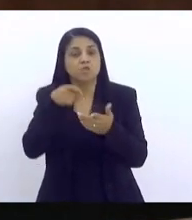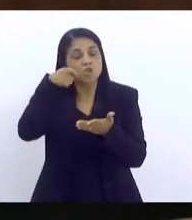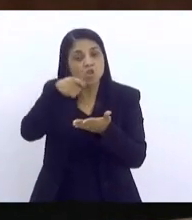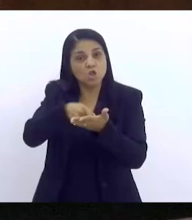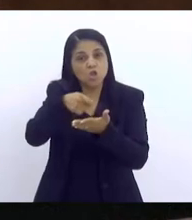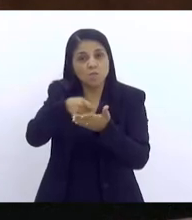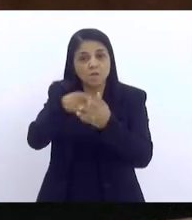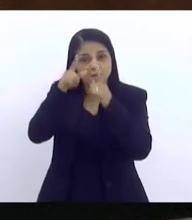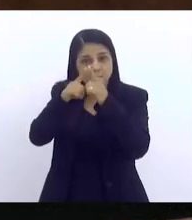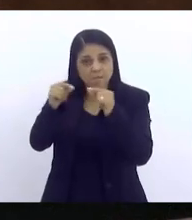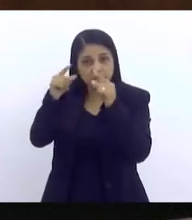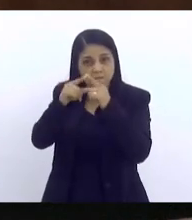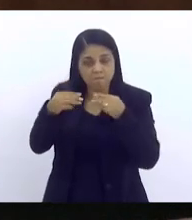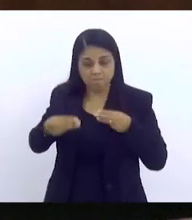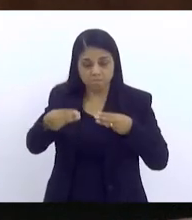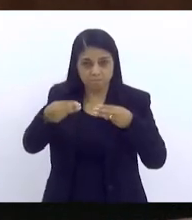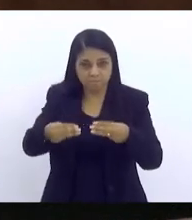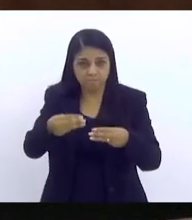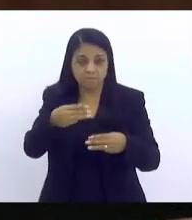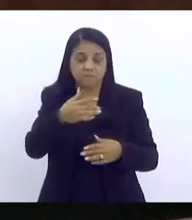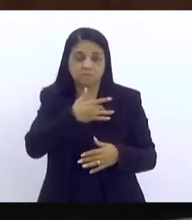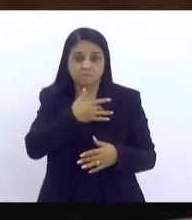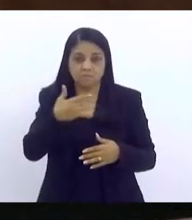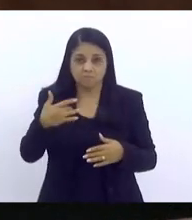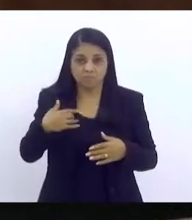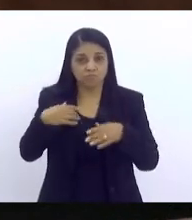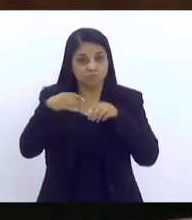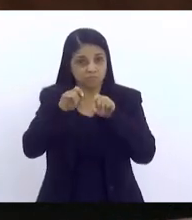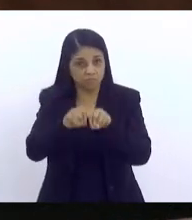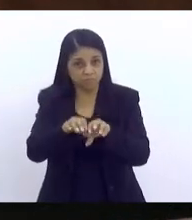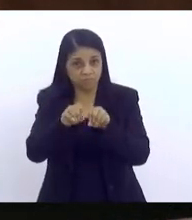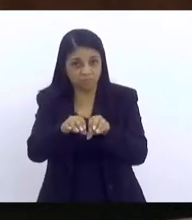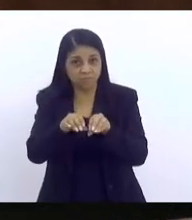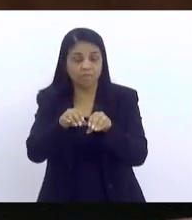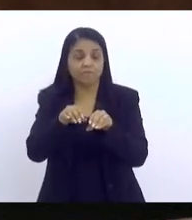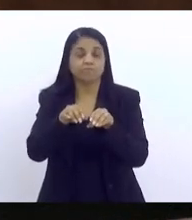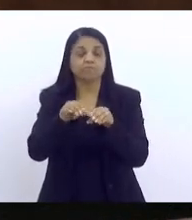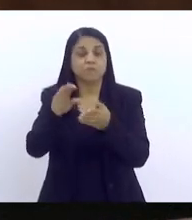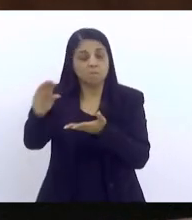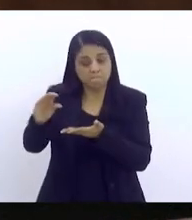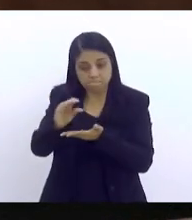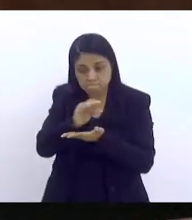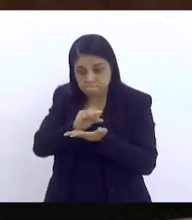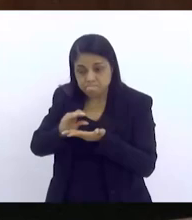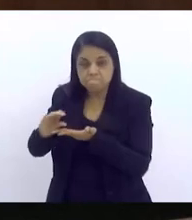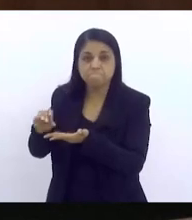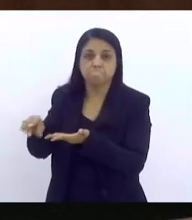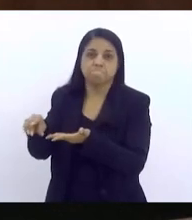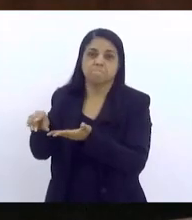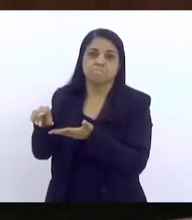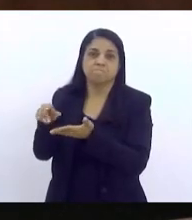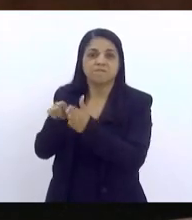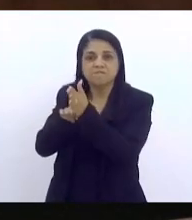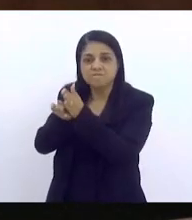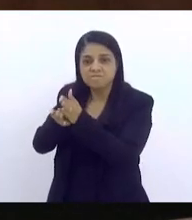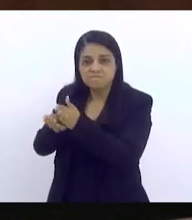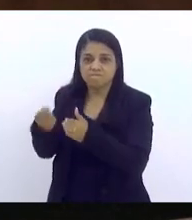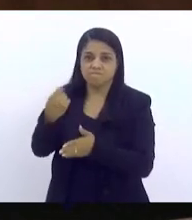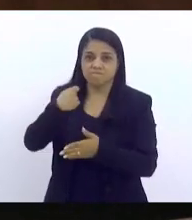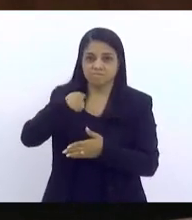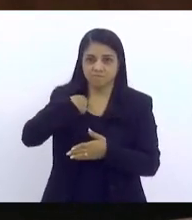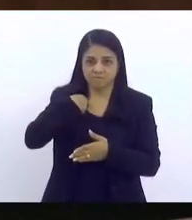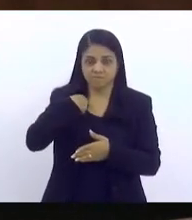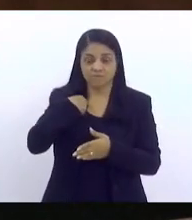Brasília, o Ministério da Saúde e Educação, a verificação da aplicação real dos recursos do Programa Saúde na Escola